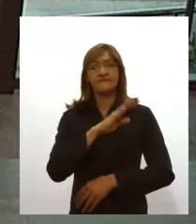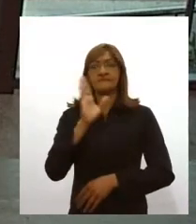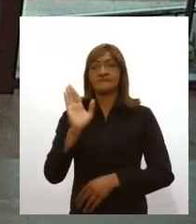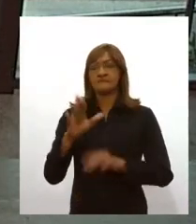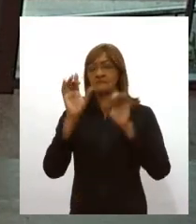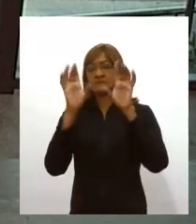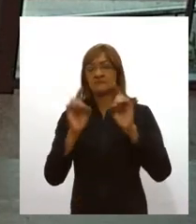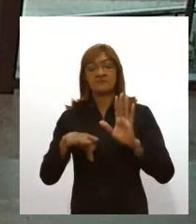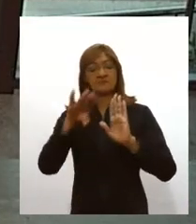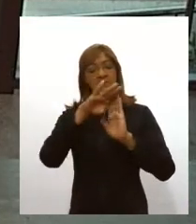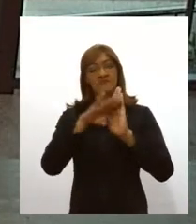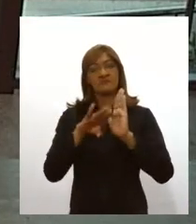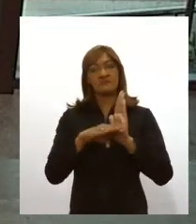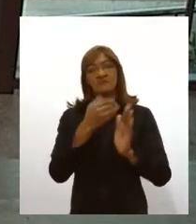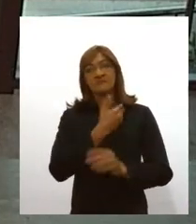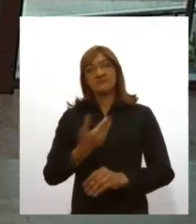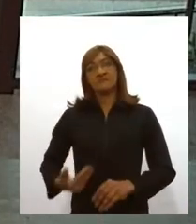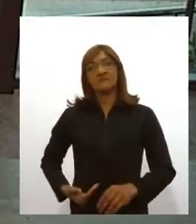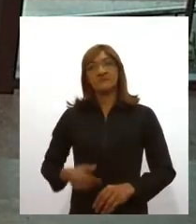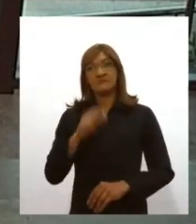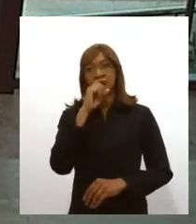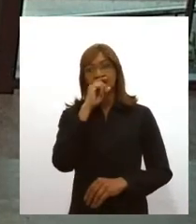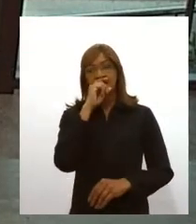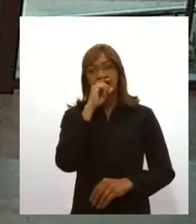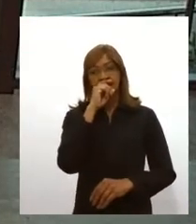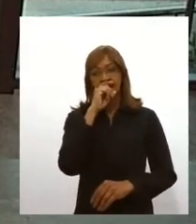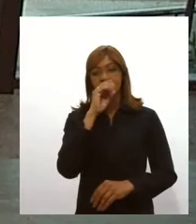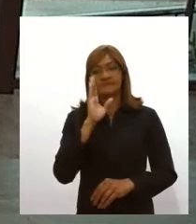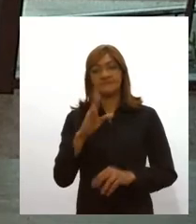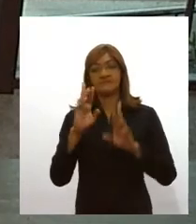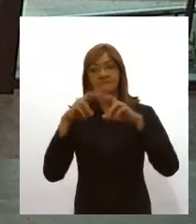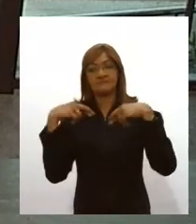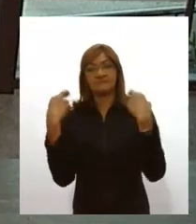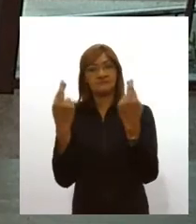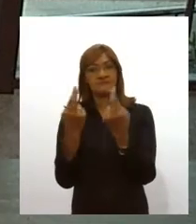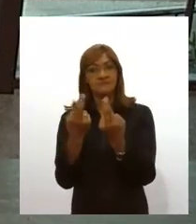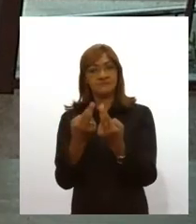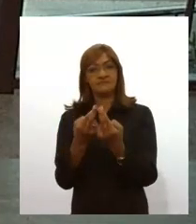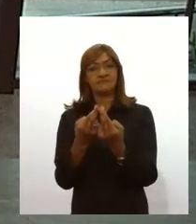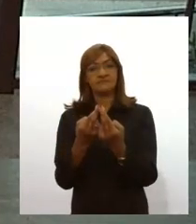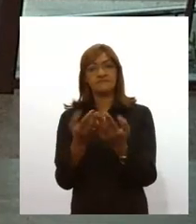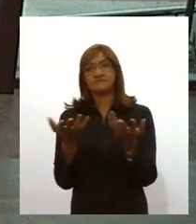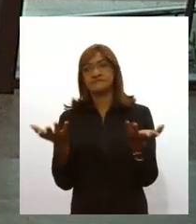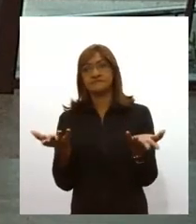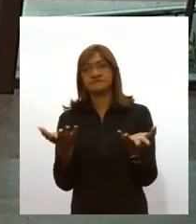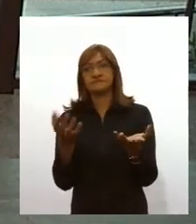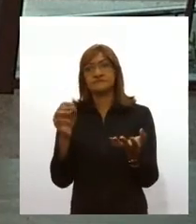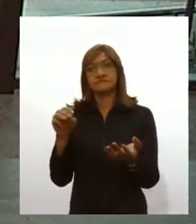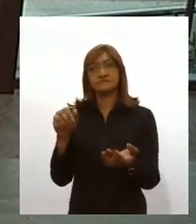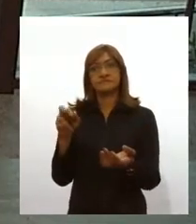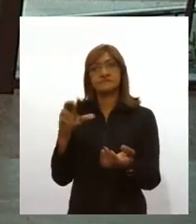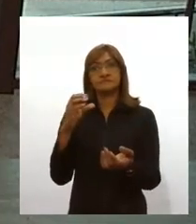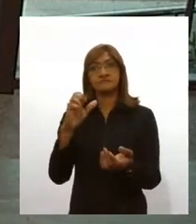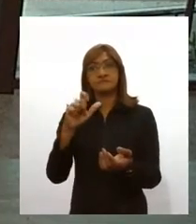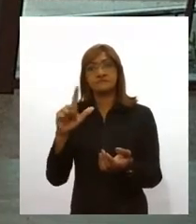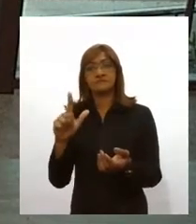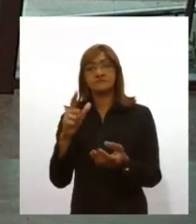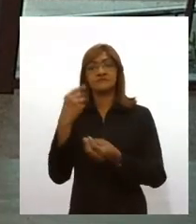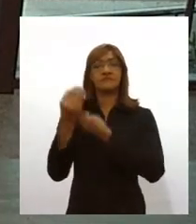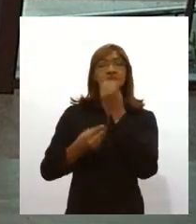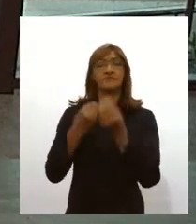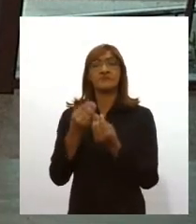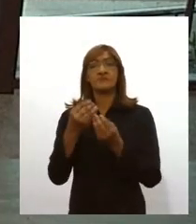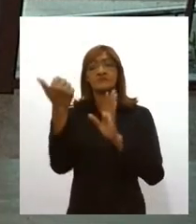de Planejamento do Governo, e participou aí dessa reunião, Marcel. A gente quer entender melhor como é que funciona essa